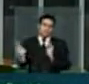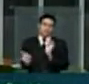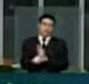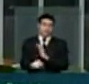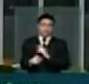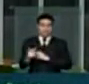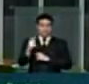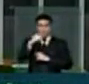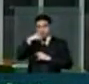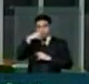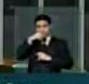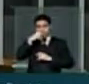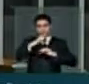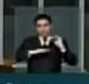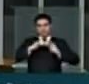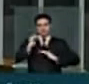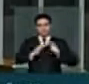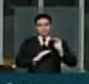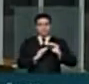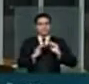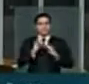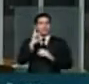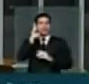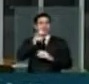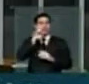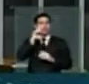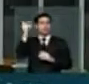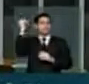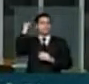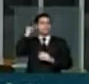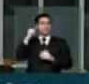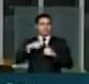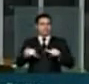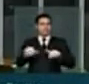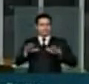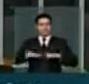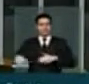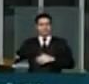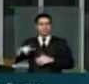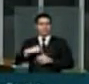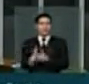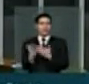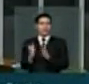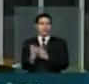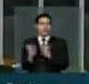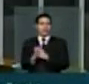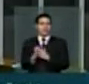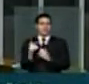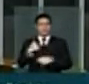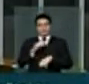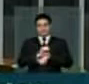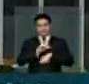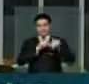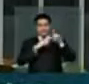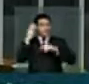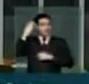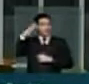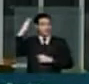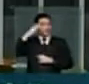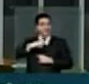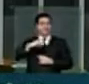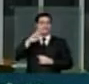dentista. Lembro-me da minha infância humilde e pobre, no meu querido estado do Maranhão.